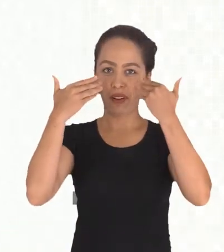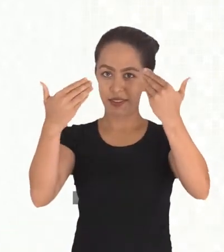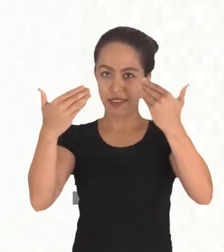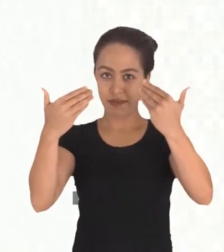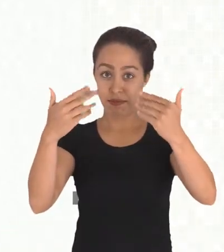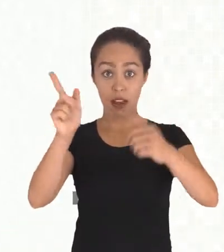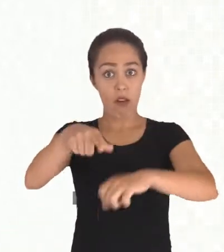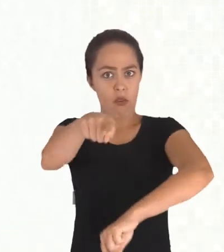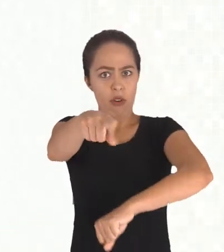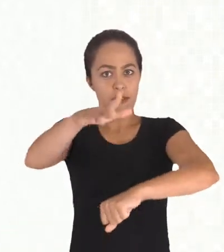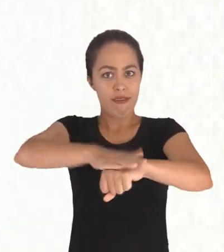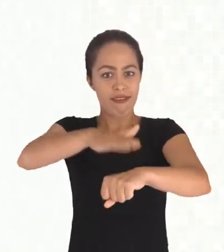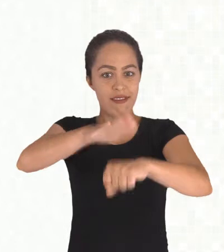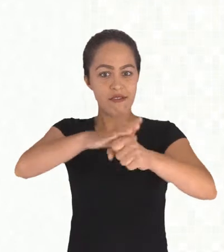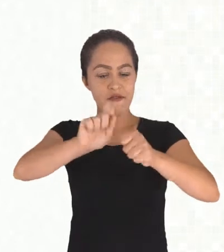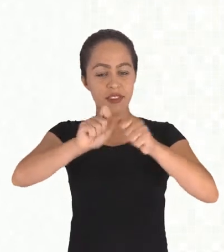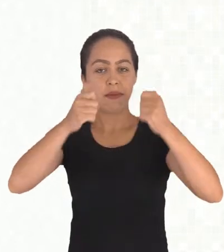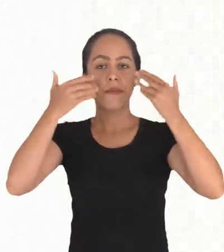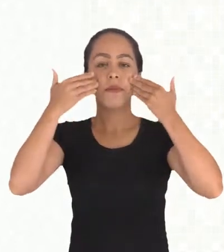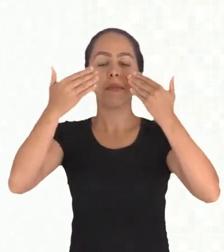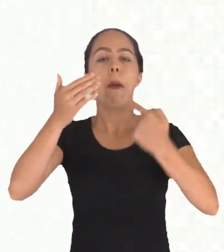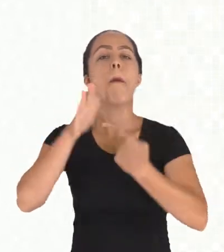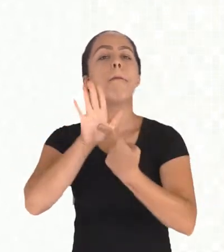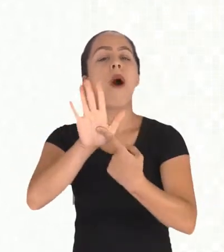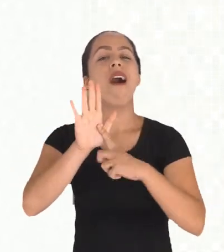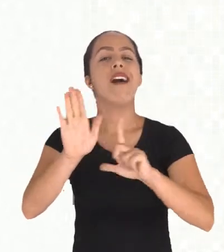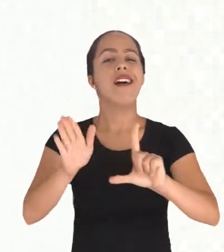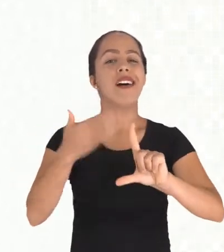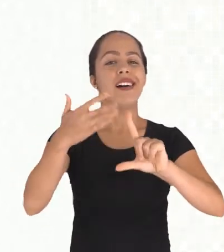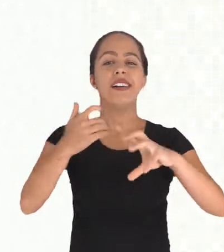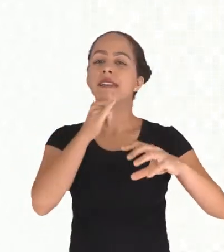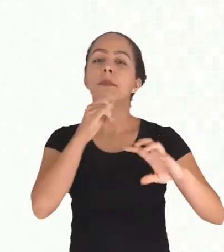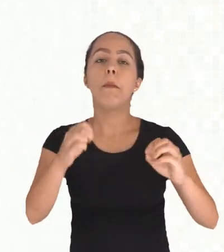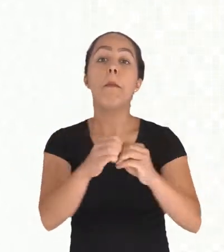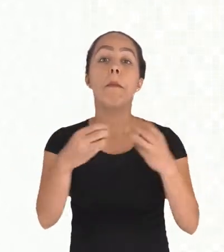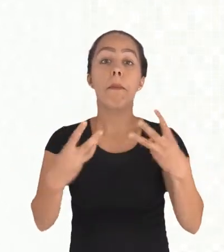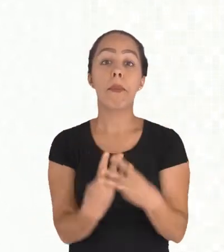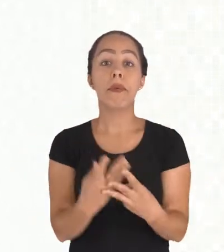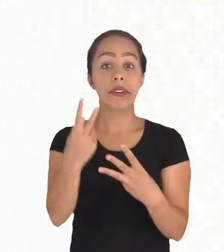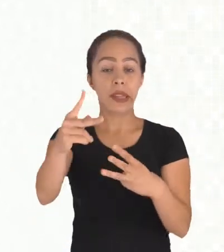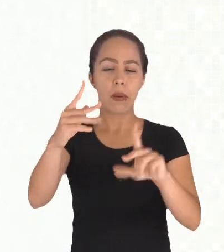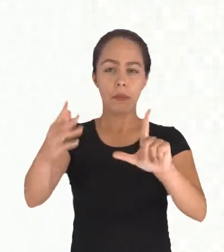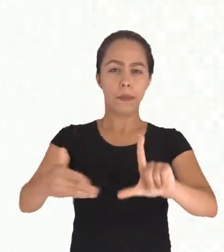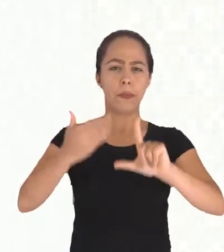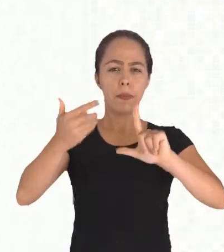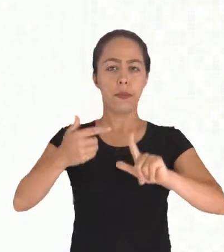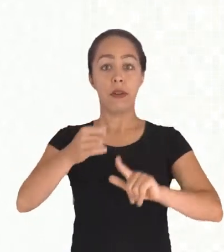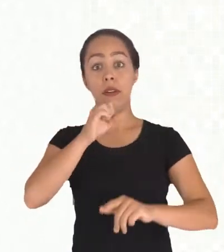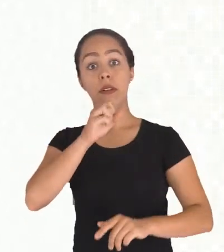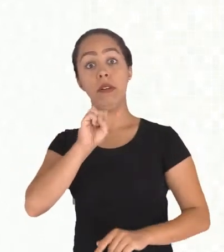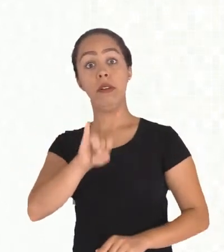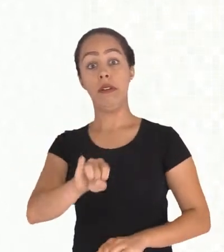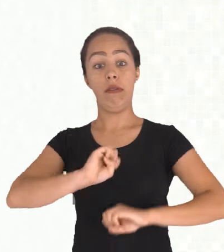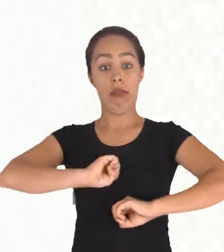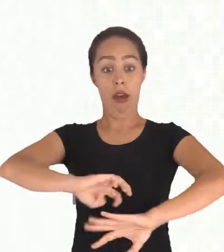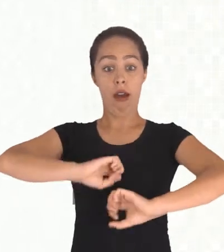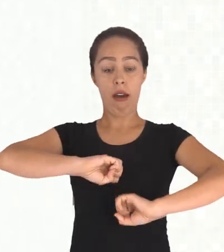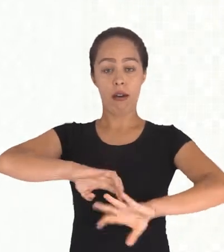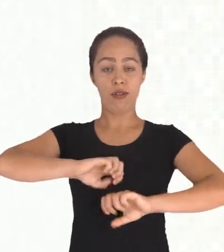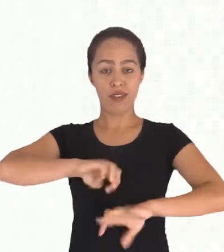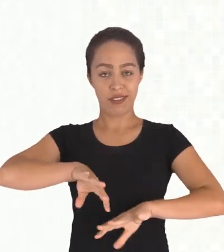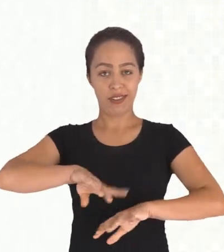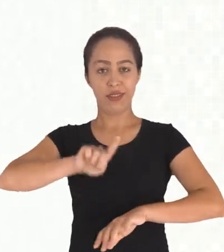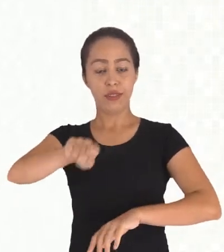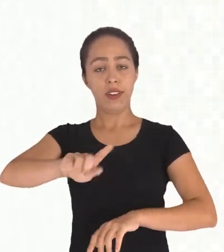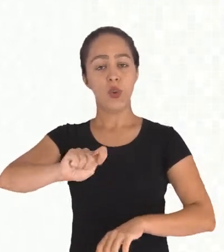fazer dar uma aula por exemplo ser o apresentador da conferência para os alunos tá certo? então aqui vamos entrar nessa